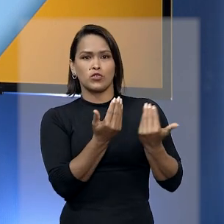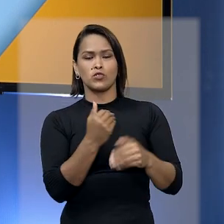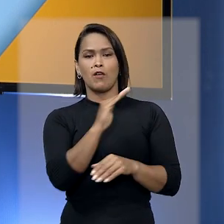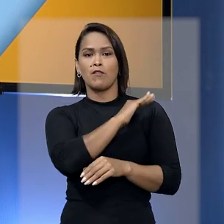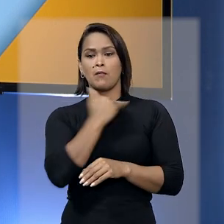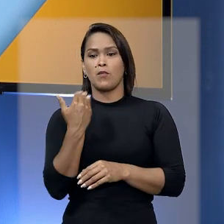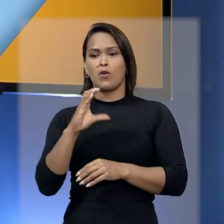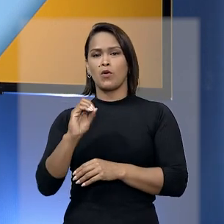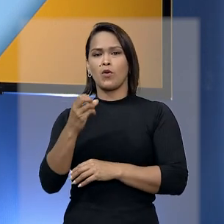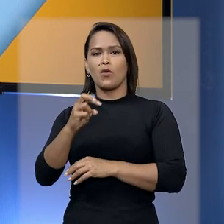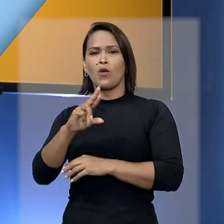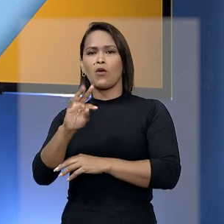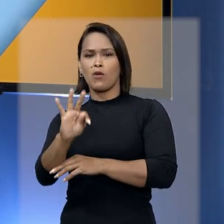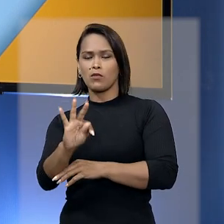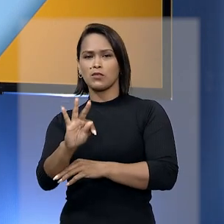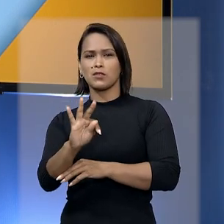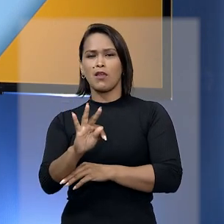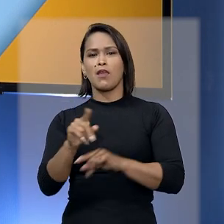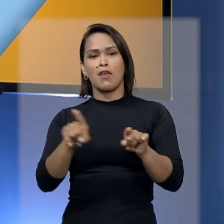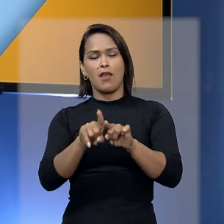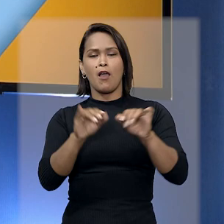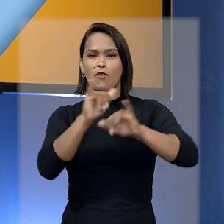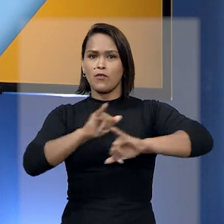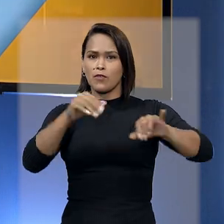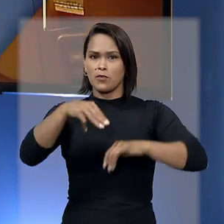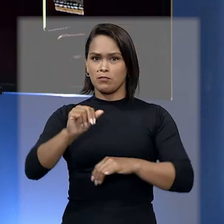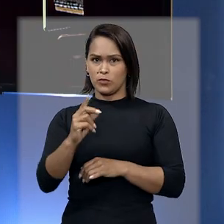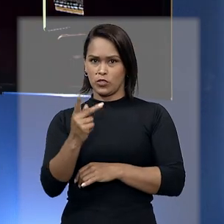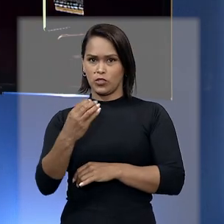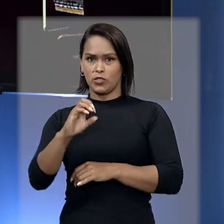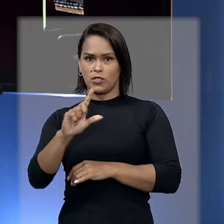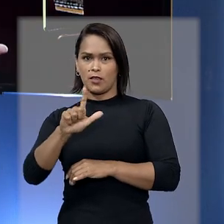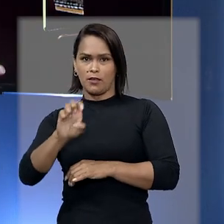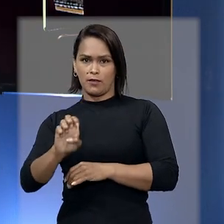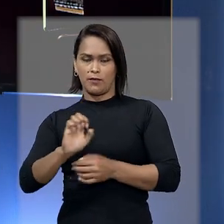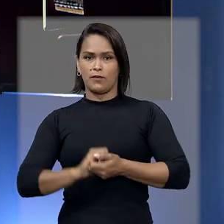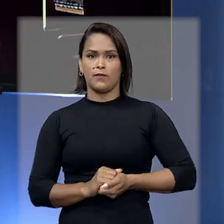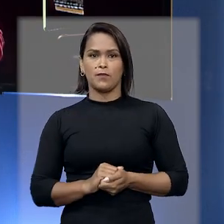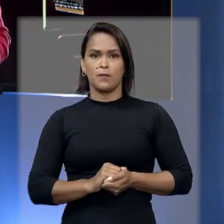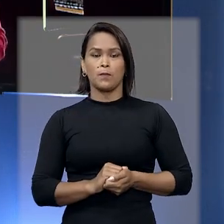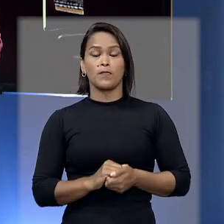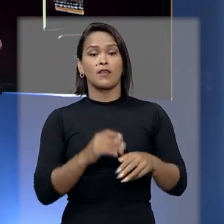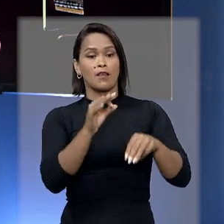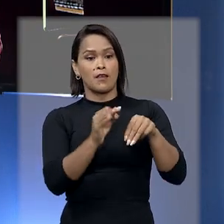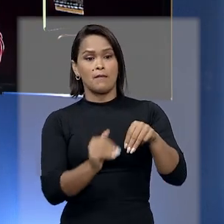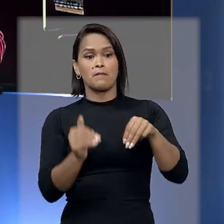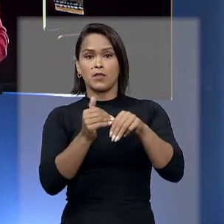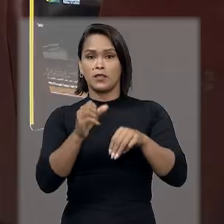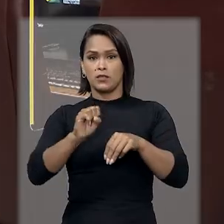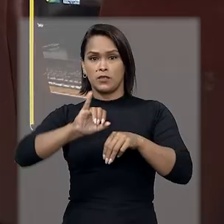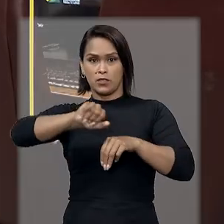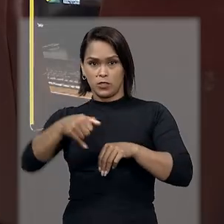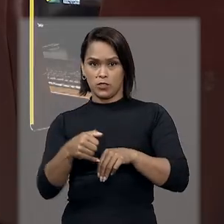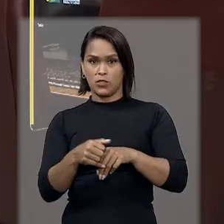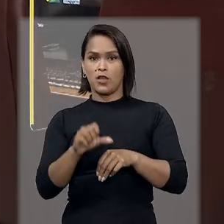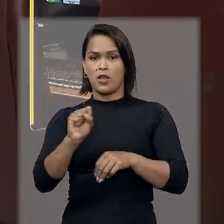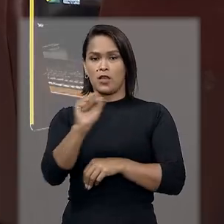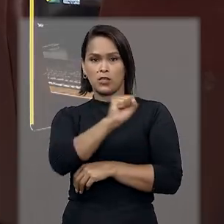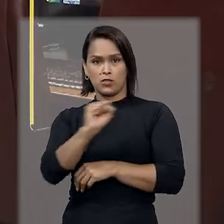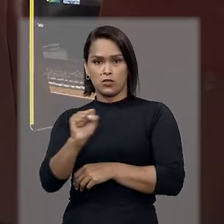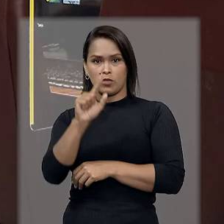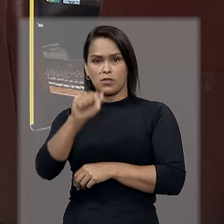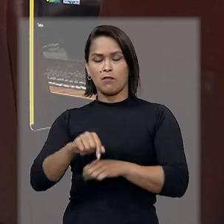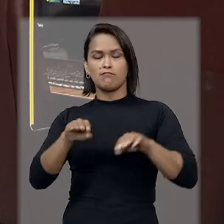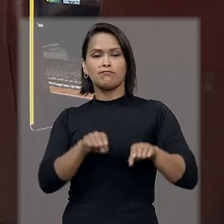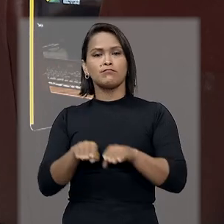Costa Barros. As informações com o Michele Chiapa. A ministra do STJ, a Suzete Magalhães,